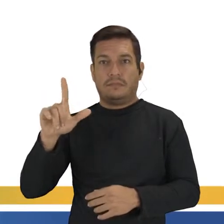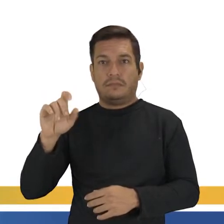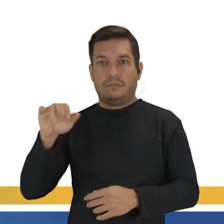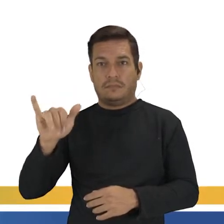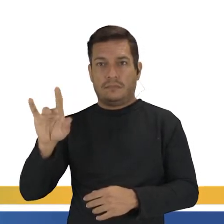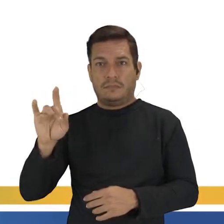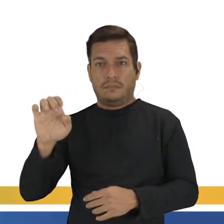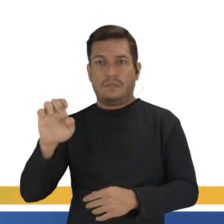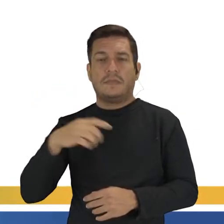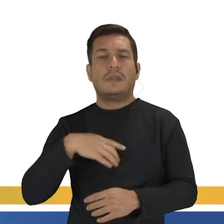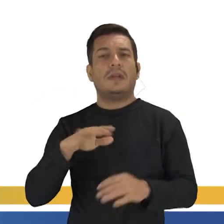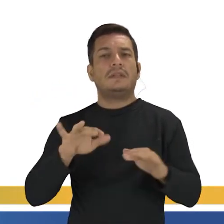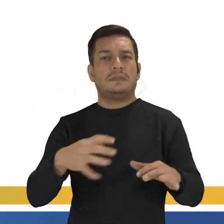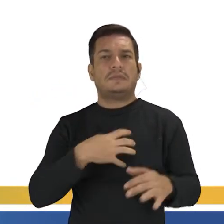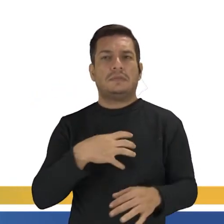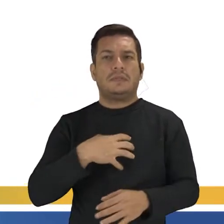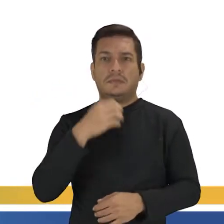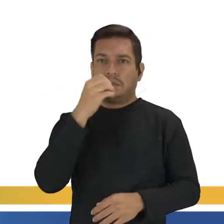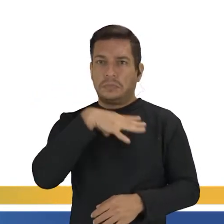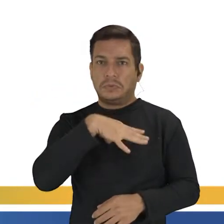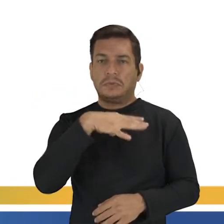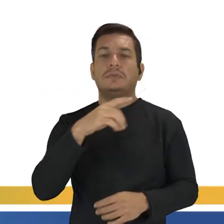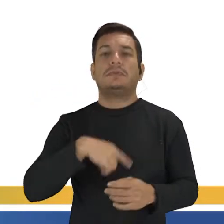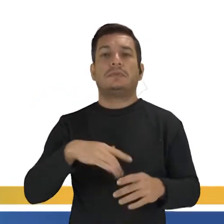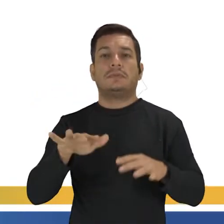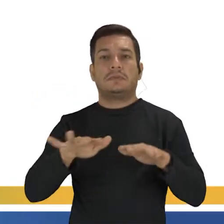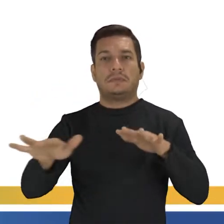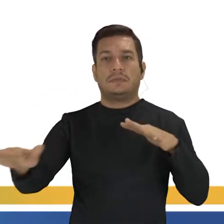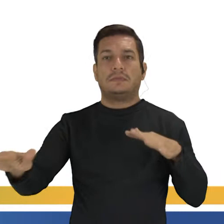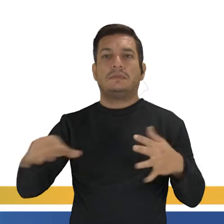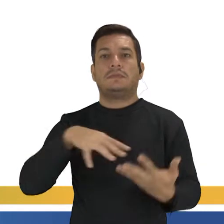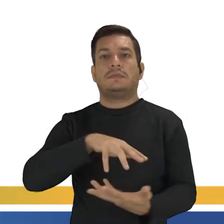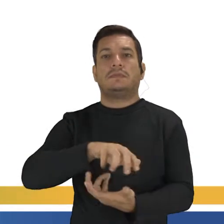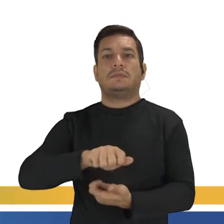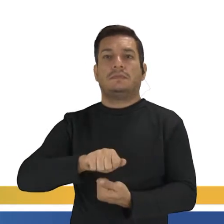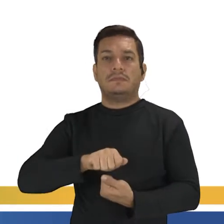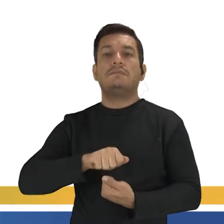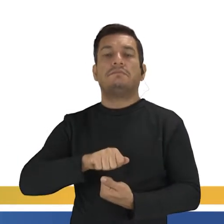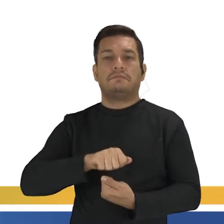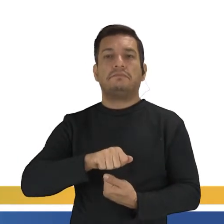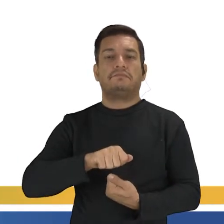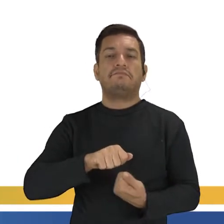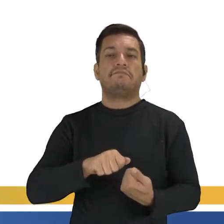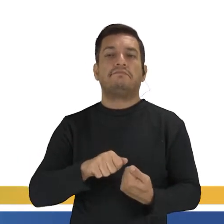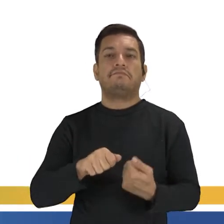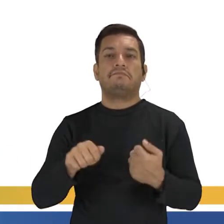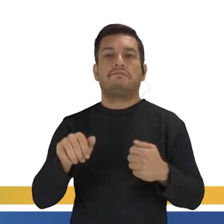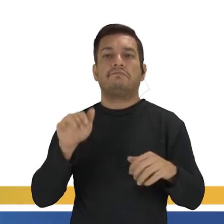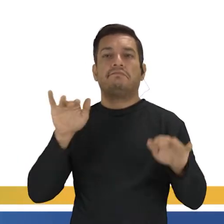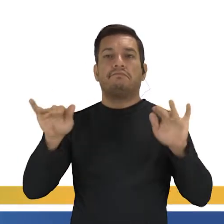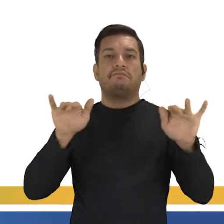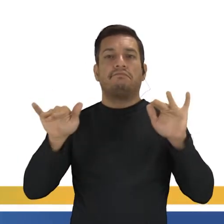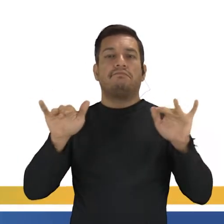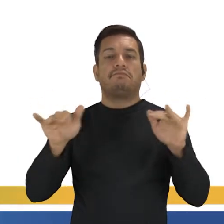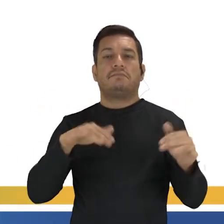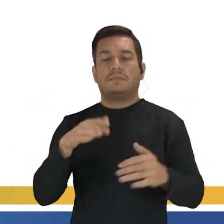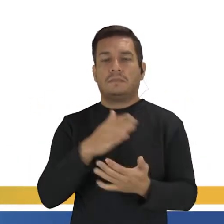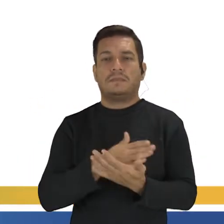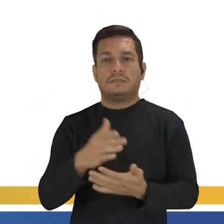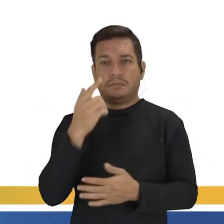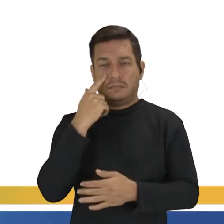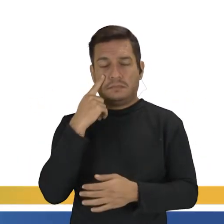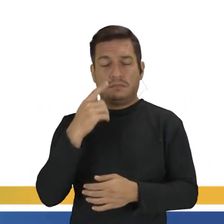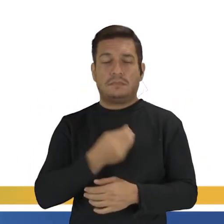Com essa forma tão brutal, né? E aí o movimento, ele se espalha pelo mundo, né? A gente começa a ouvir as questões de